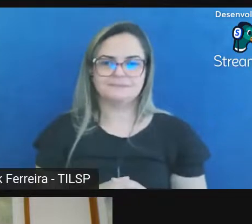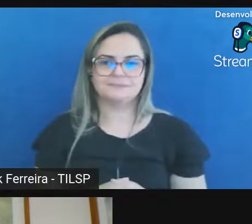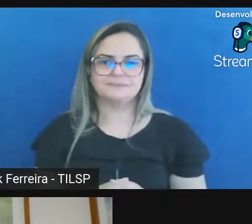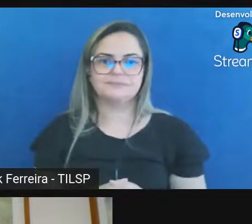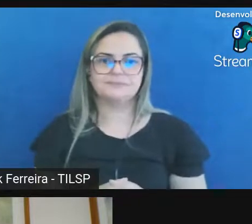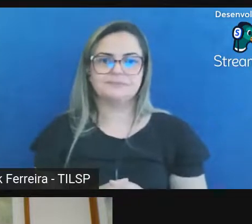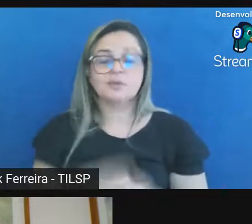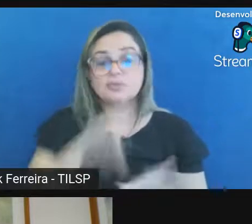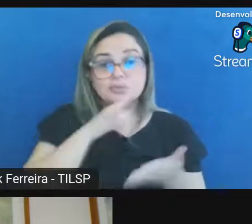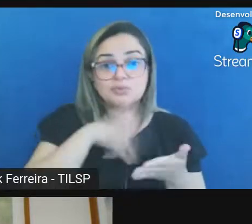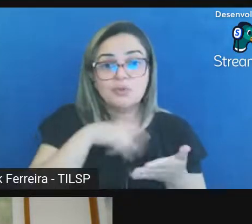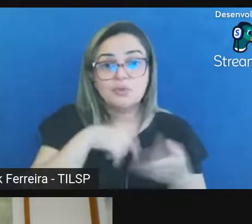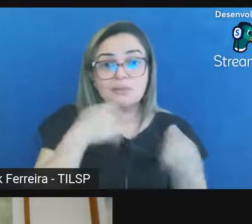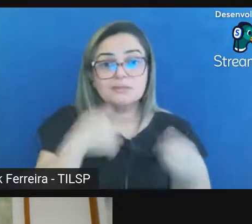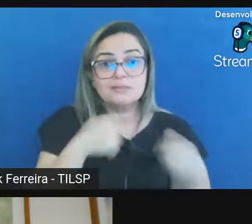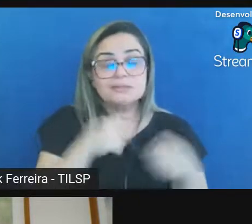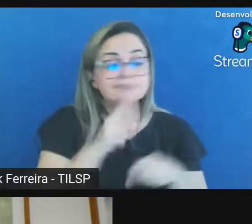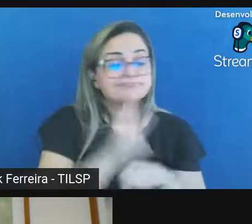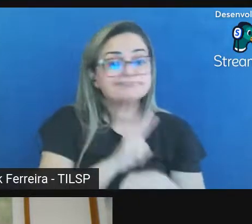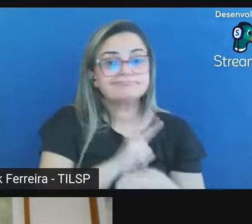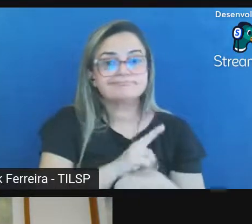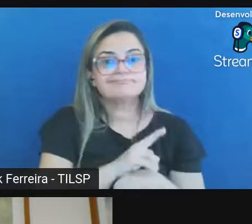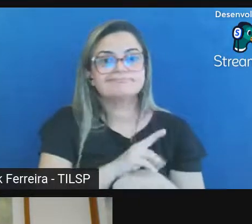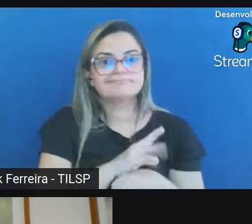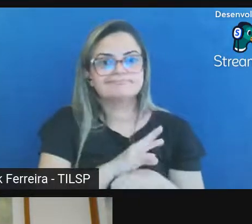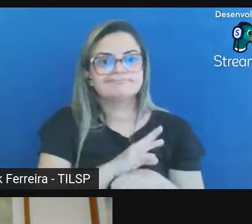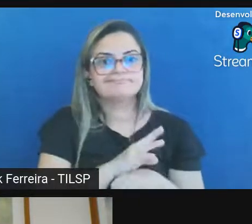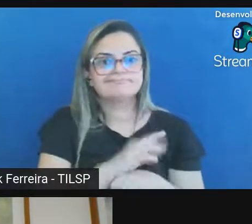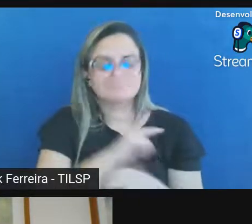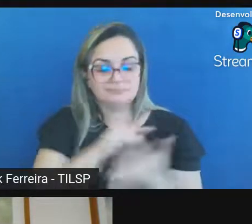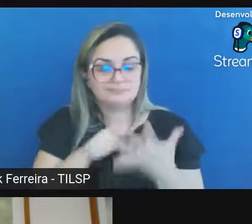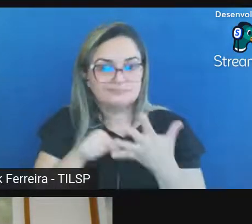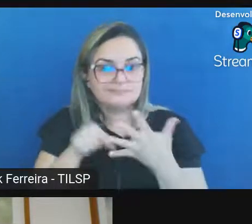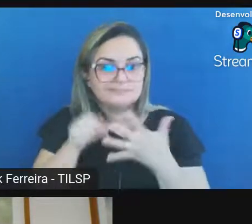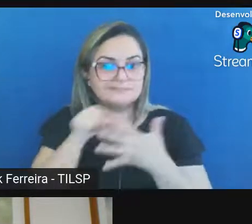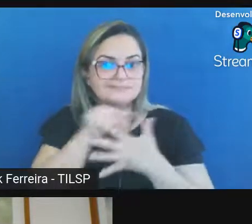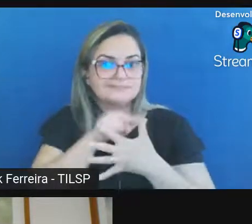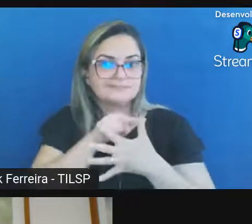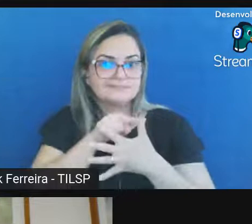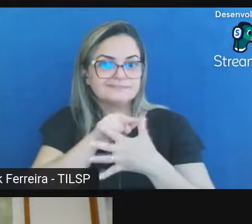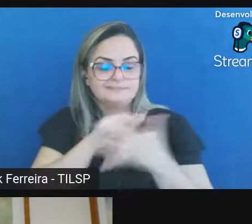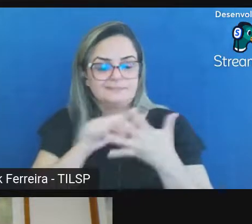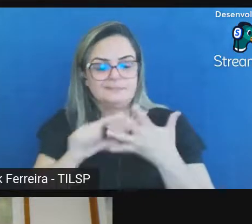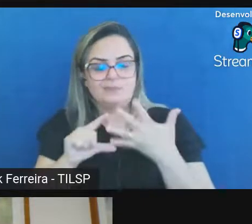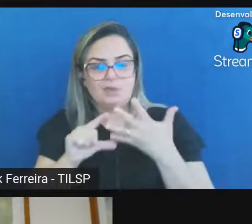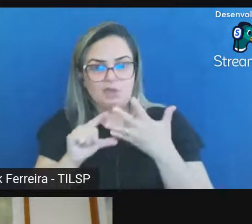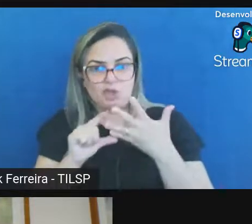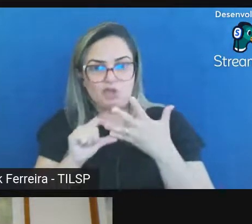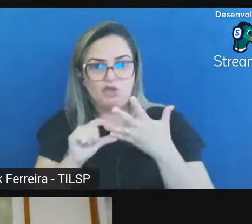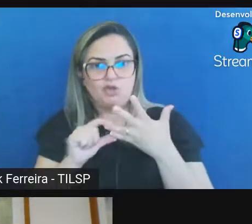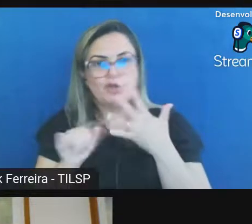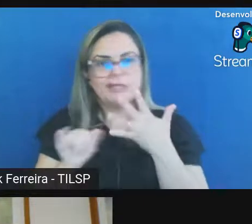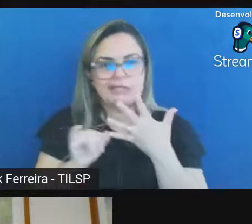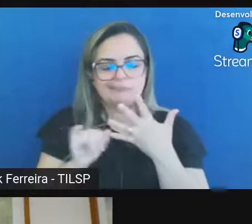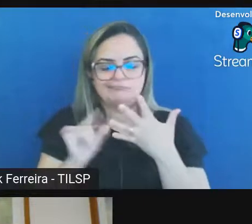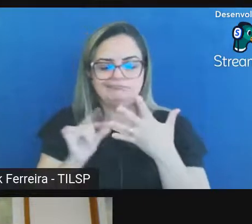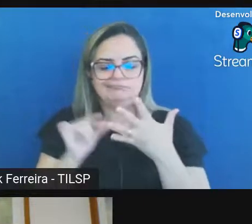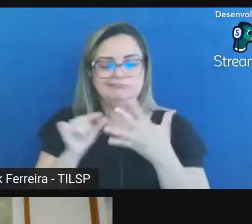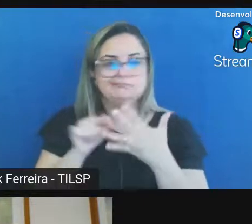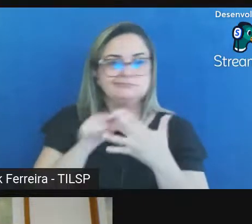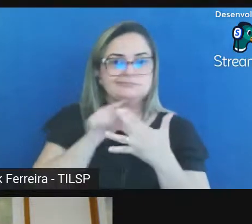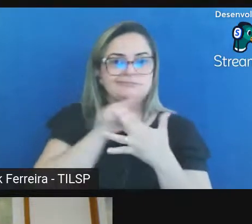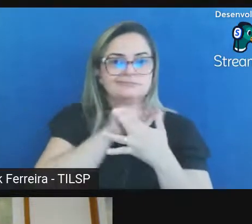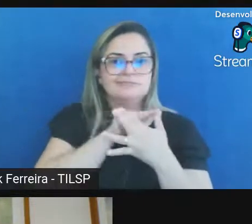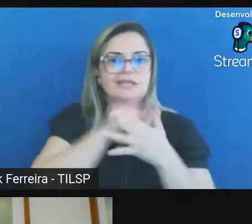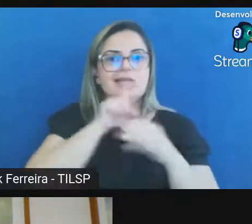tem que ser mantidos cinco elementos dois componentes identidade integridade três